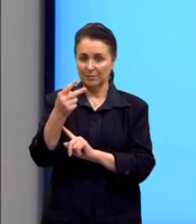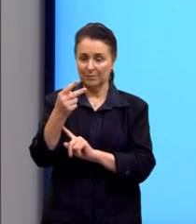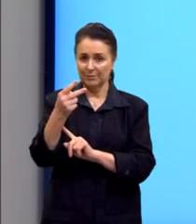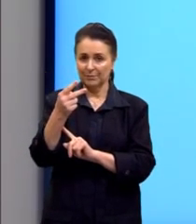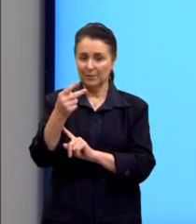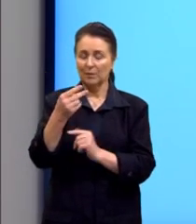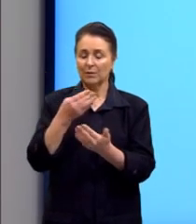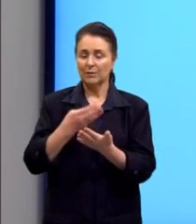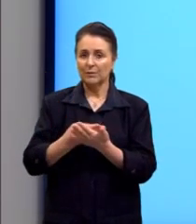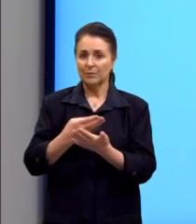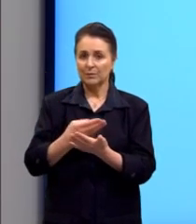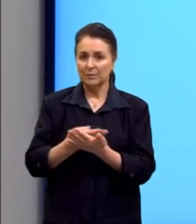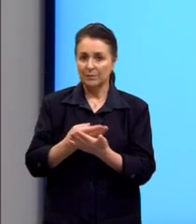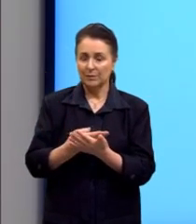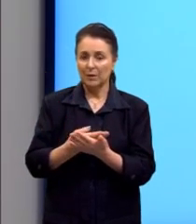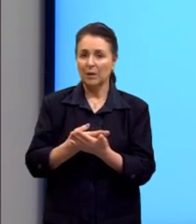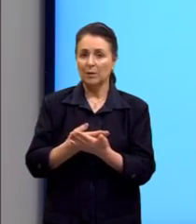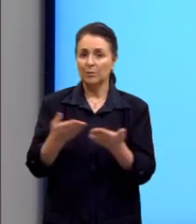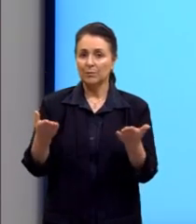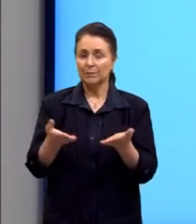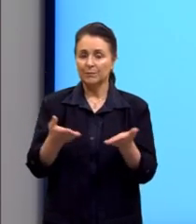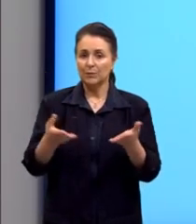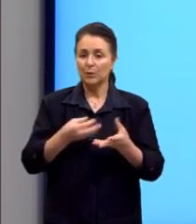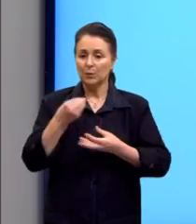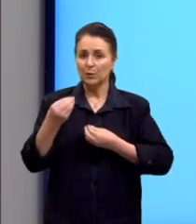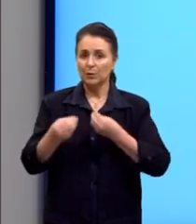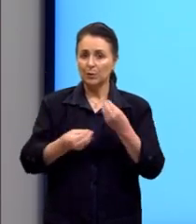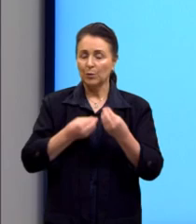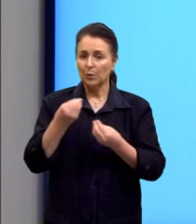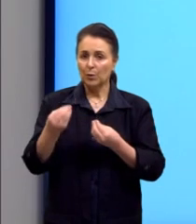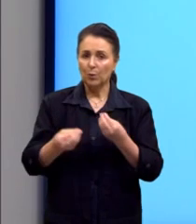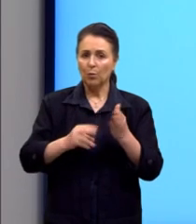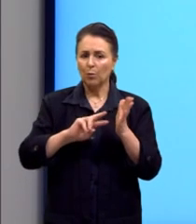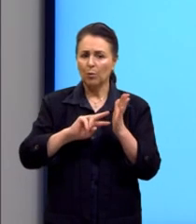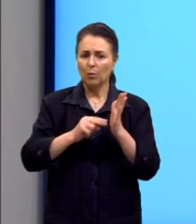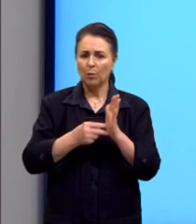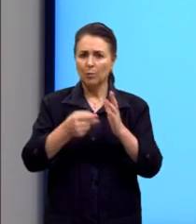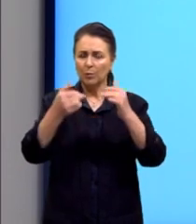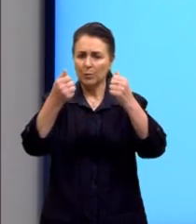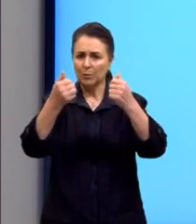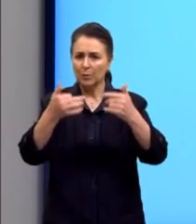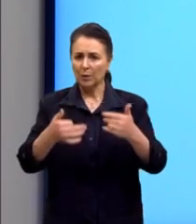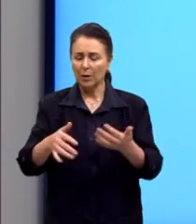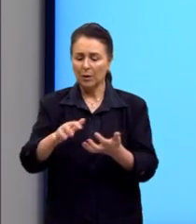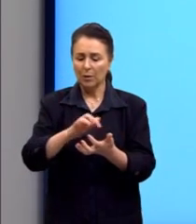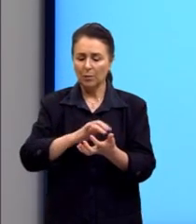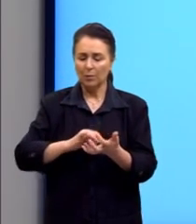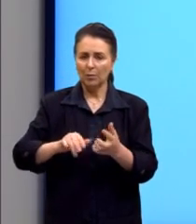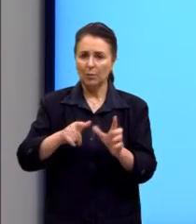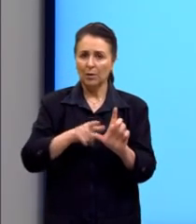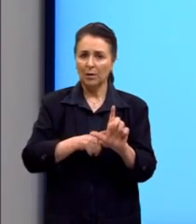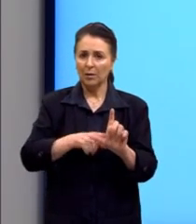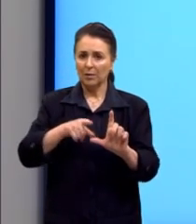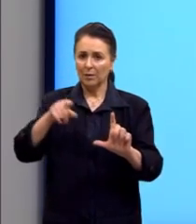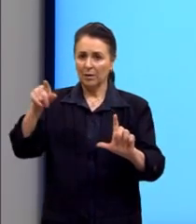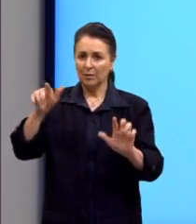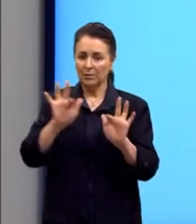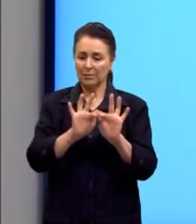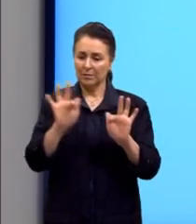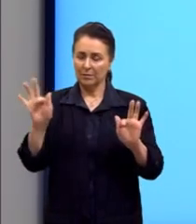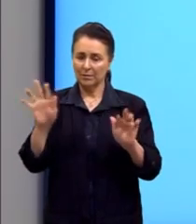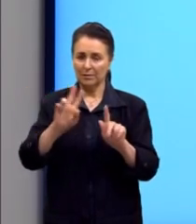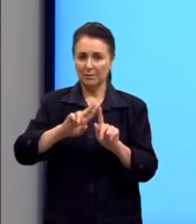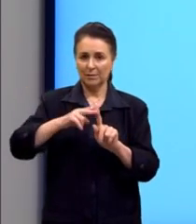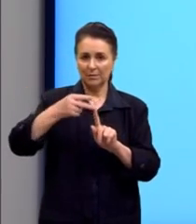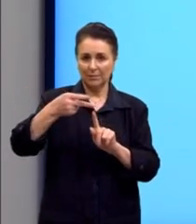Nós vamos estudar, então, na nossa aula de hoje, como definir, como calcular o gráfico de uma função exponencial.